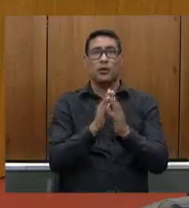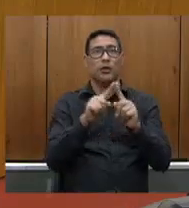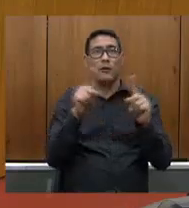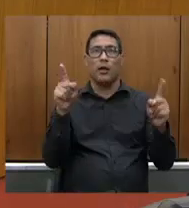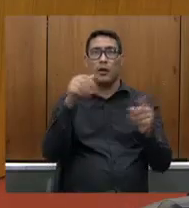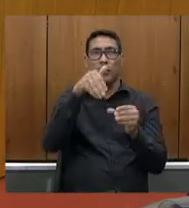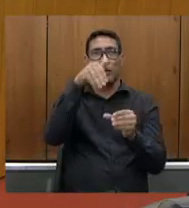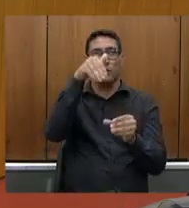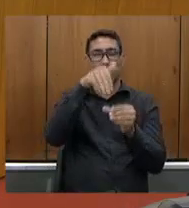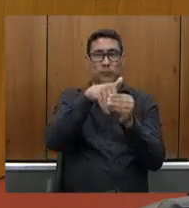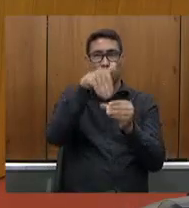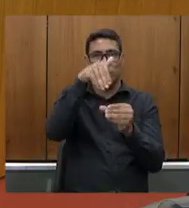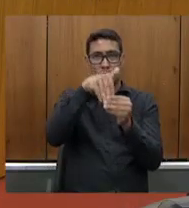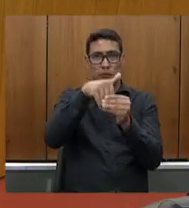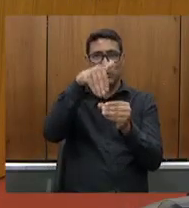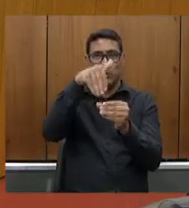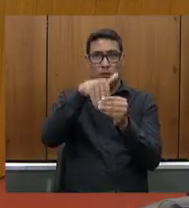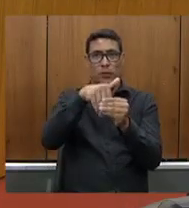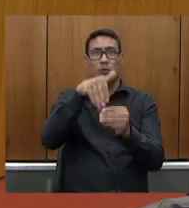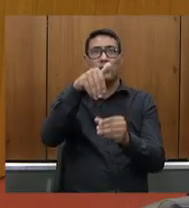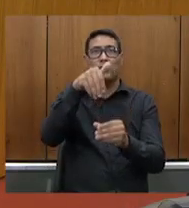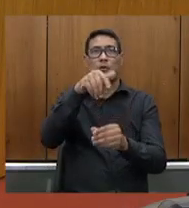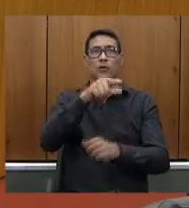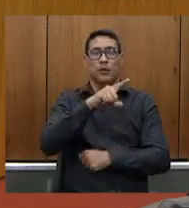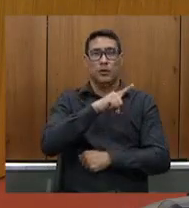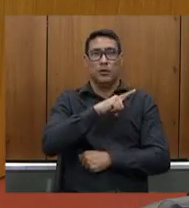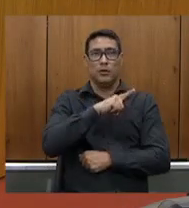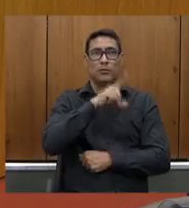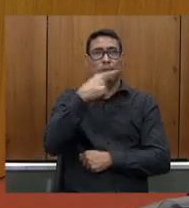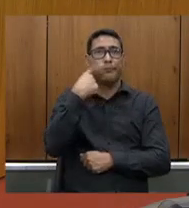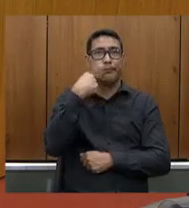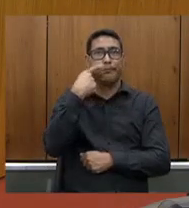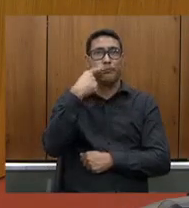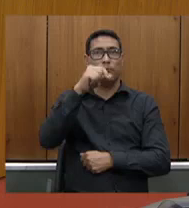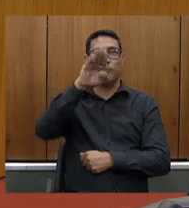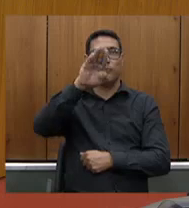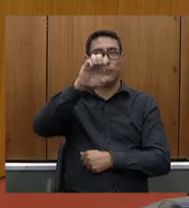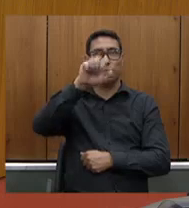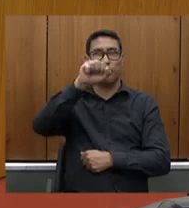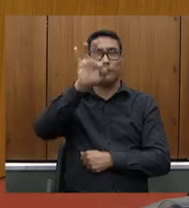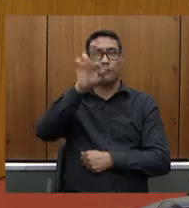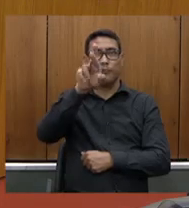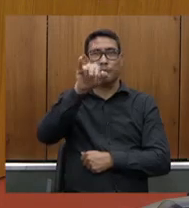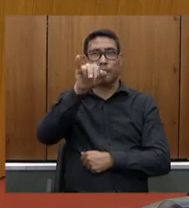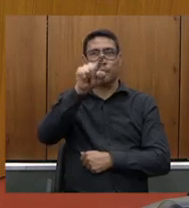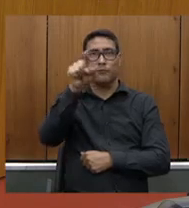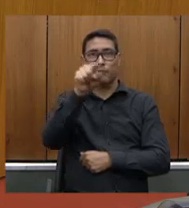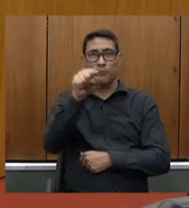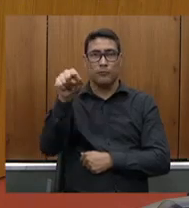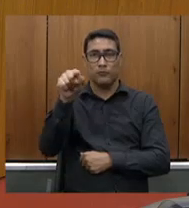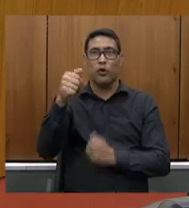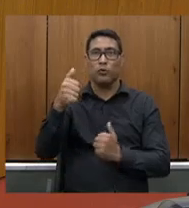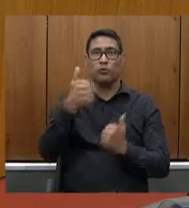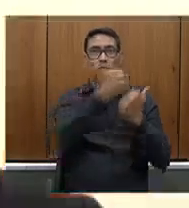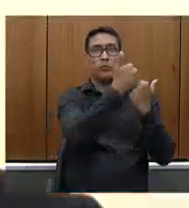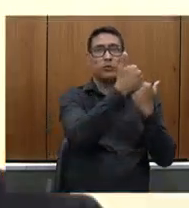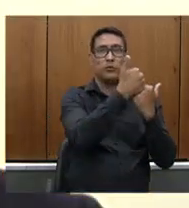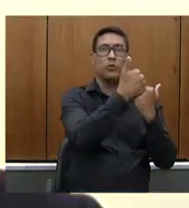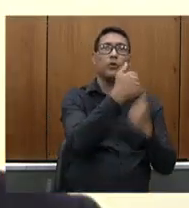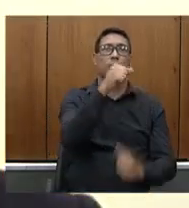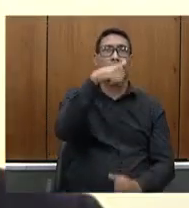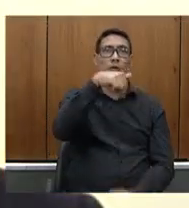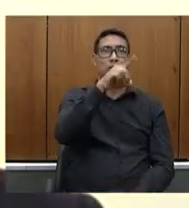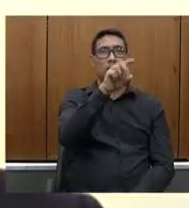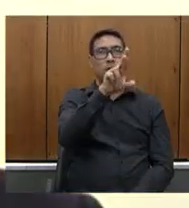votação com a deputada Beatriz Cerqueira de substituir o deputado André Quintão